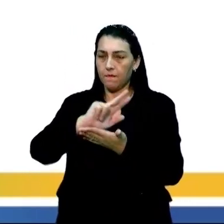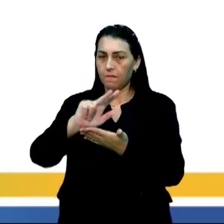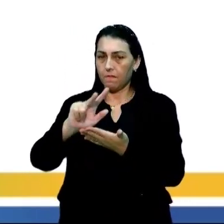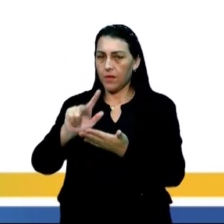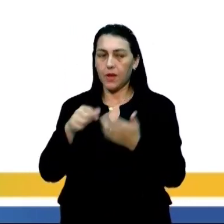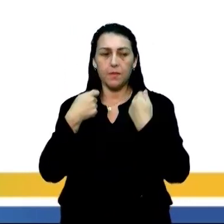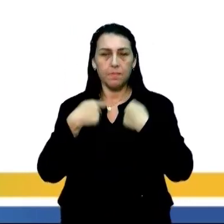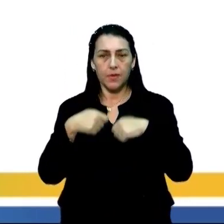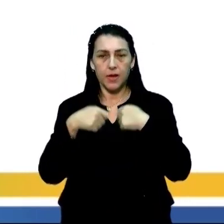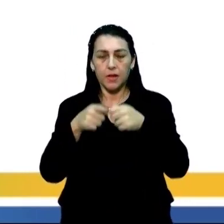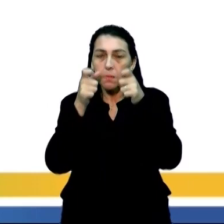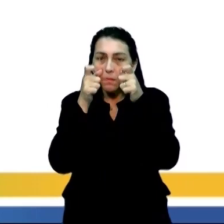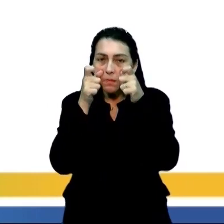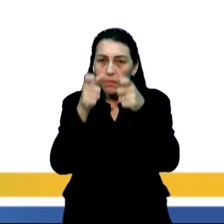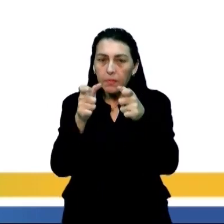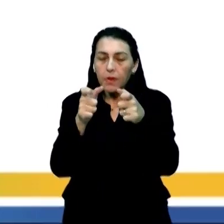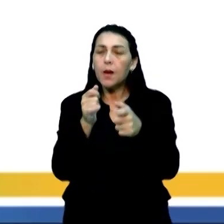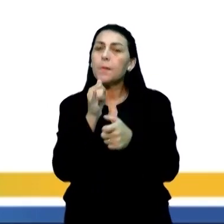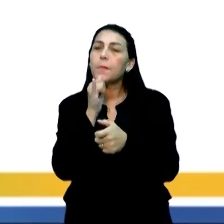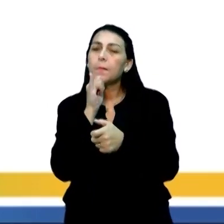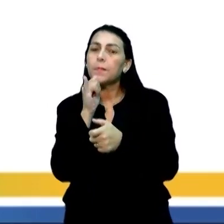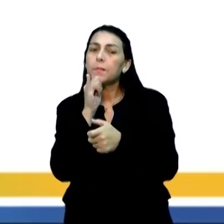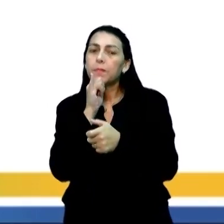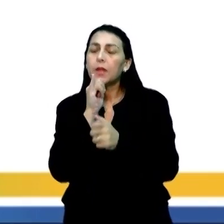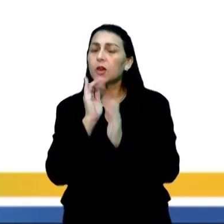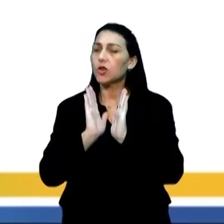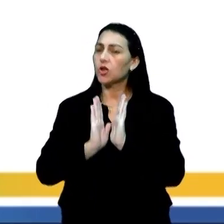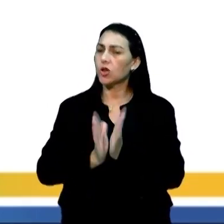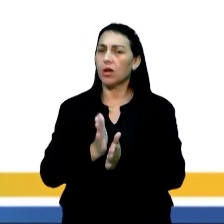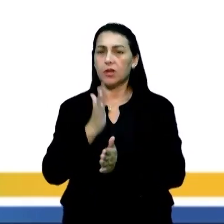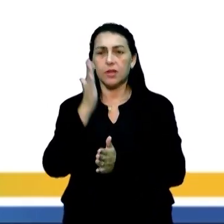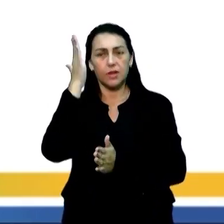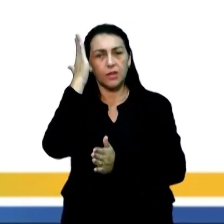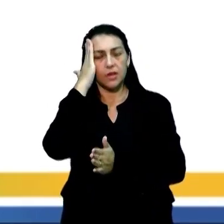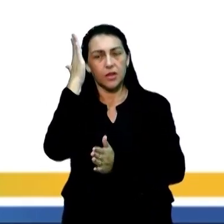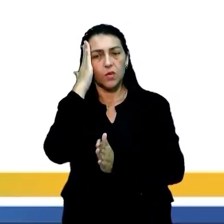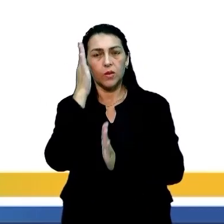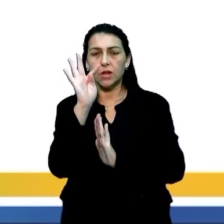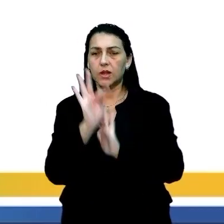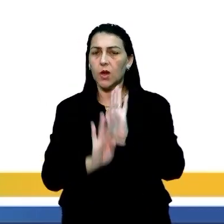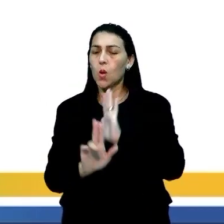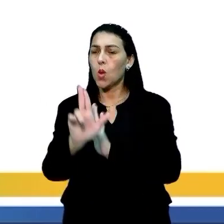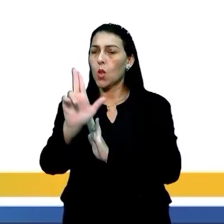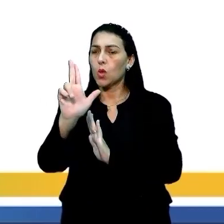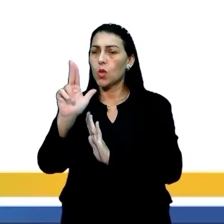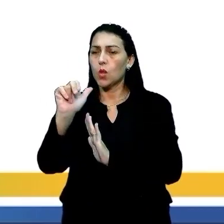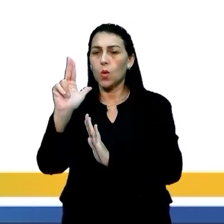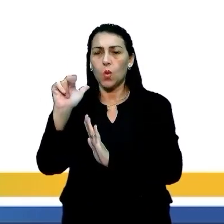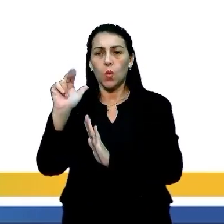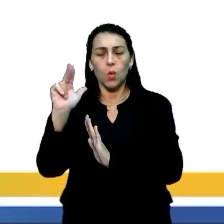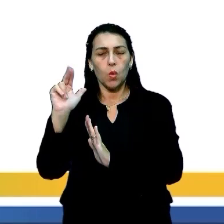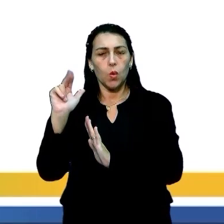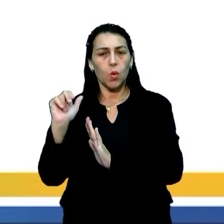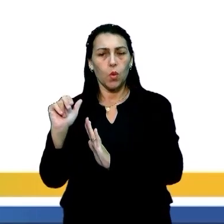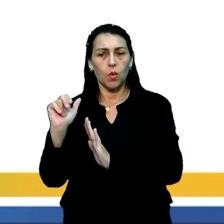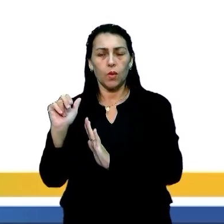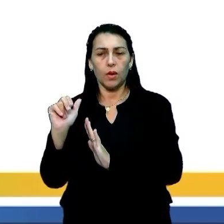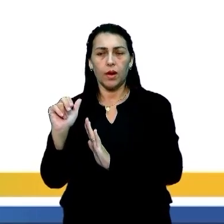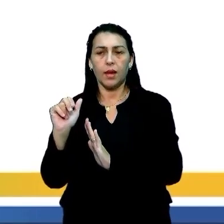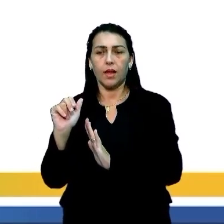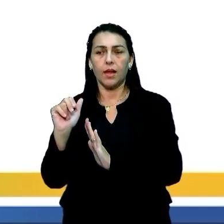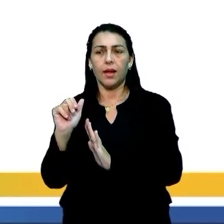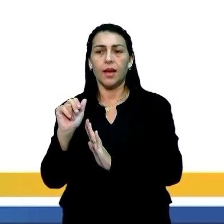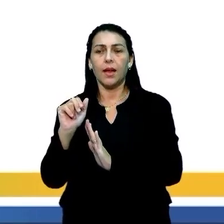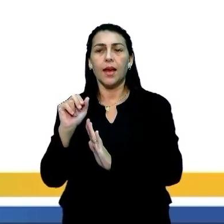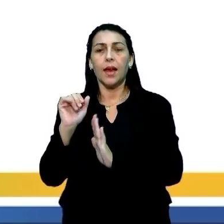que devem ser observados. Por exemplo, eu já sei que esse texto jamais pode ser escrito em formato de uma narração.